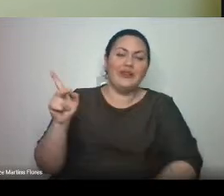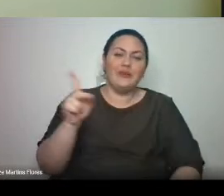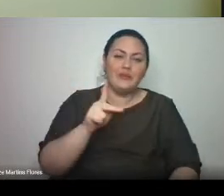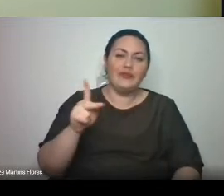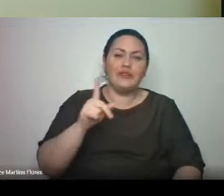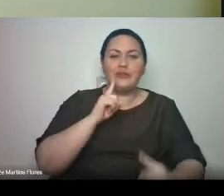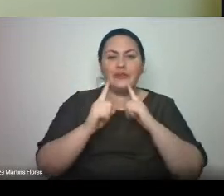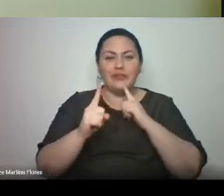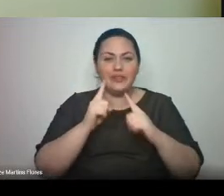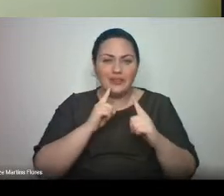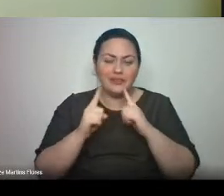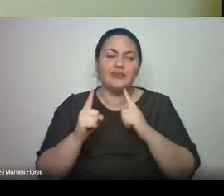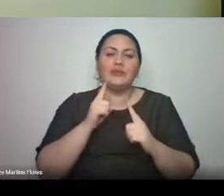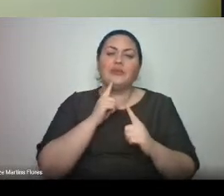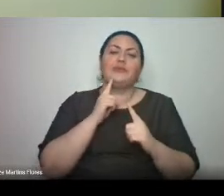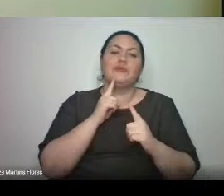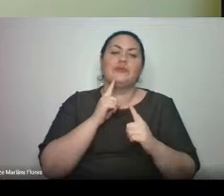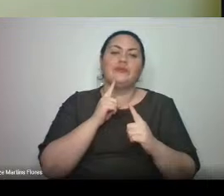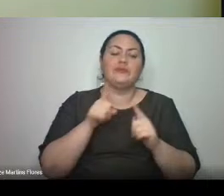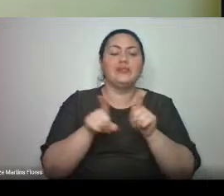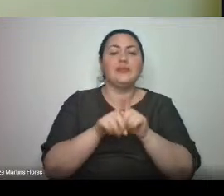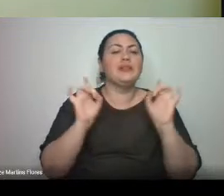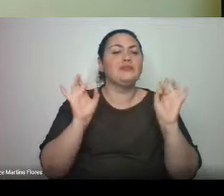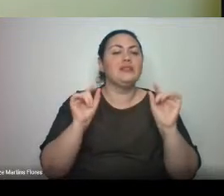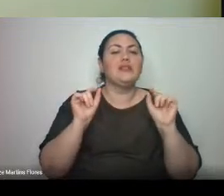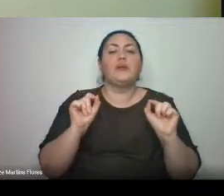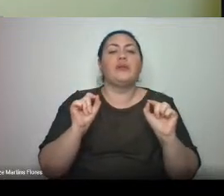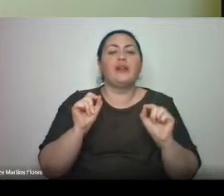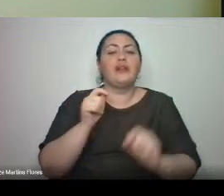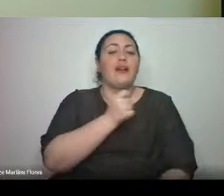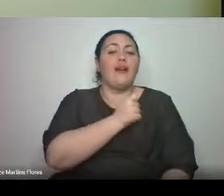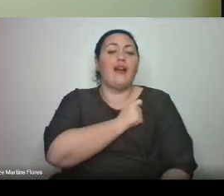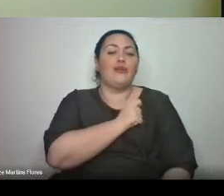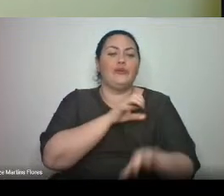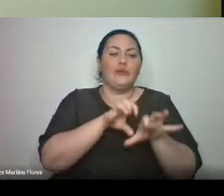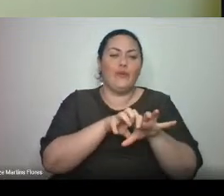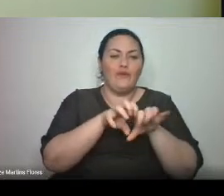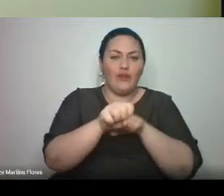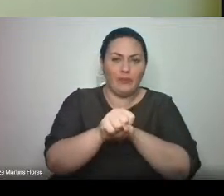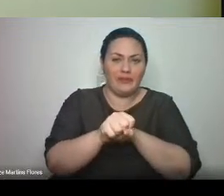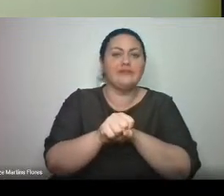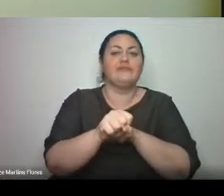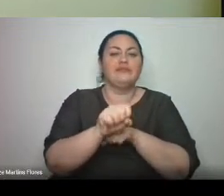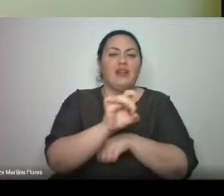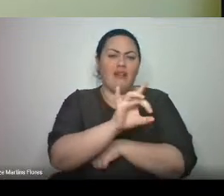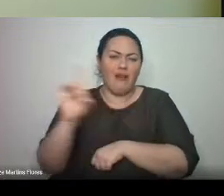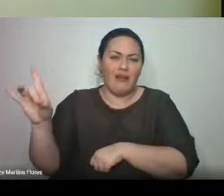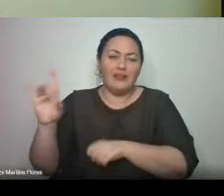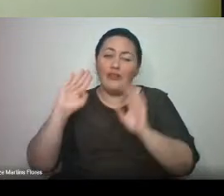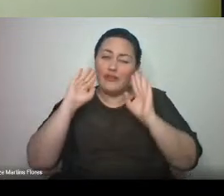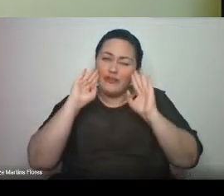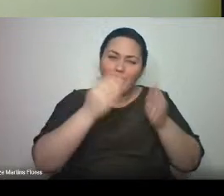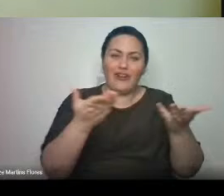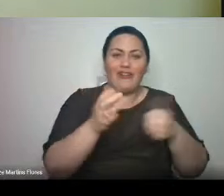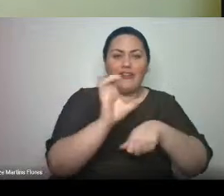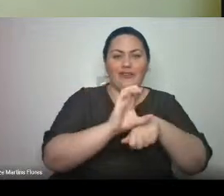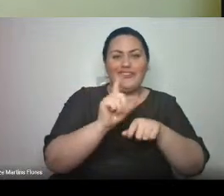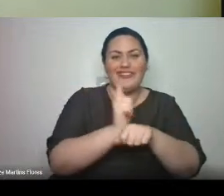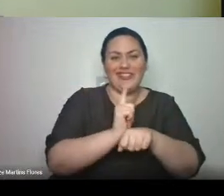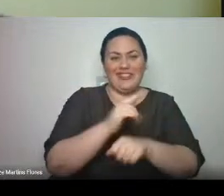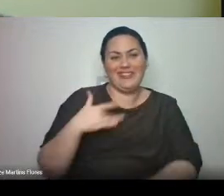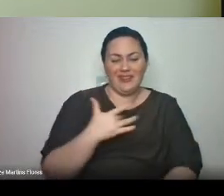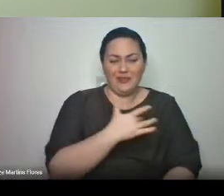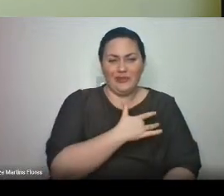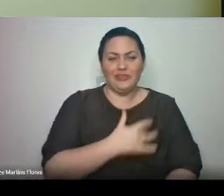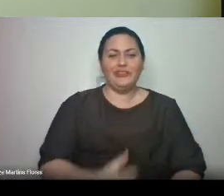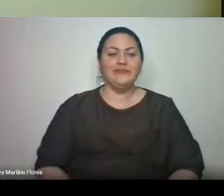coordenações, e em especial aos alunos formandos e mais particularmente aos alunos da gestão em saúde. Eu estou